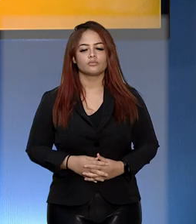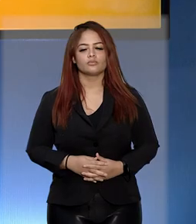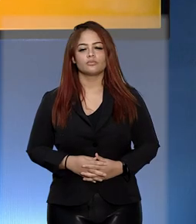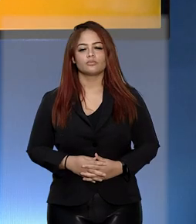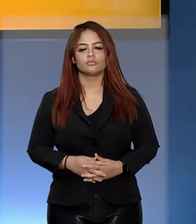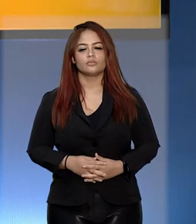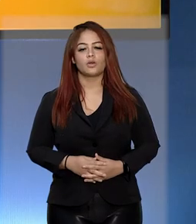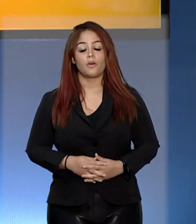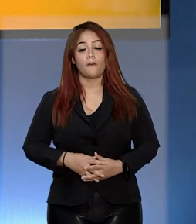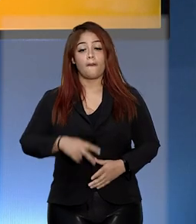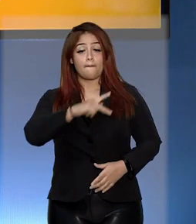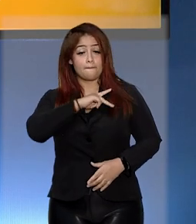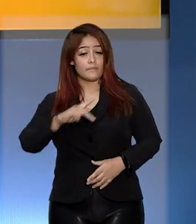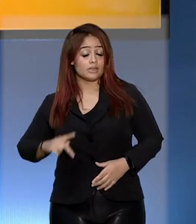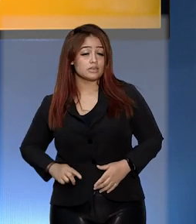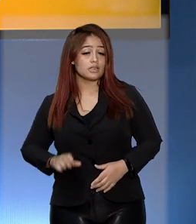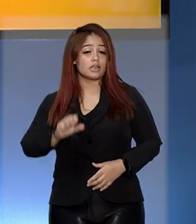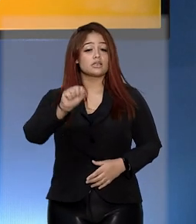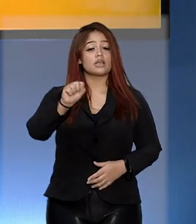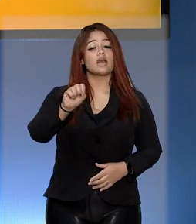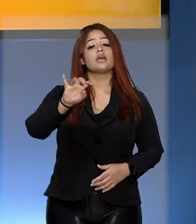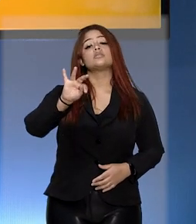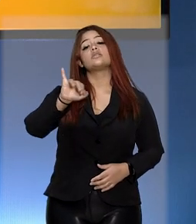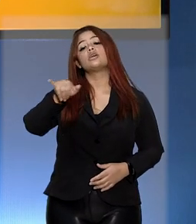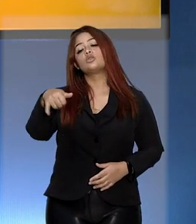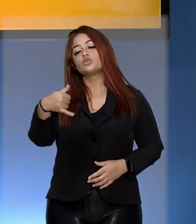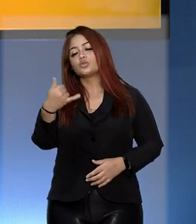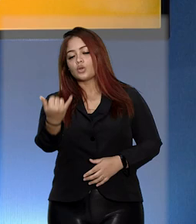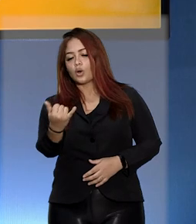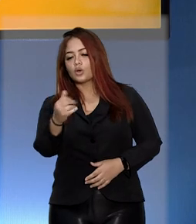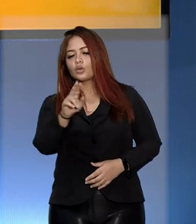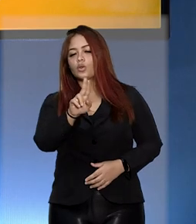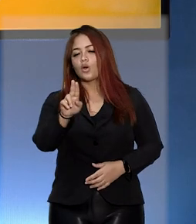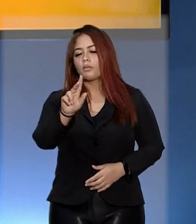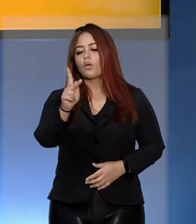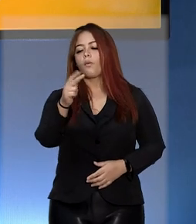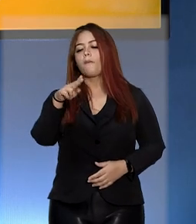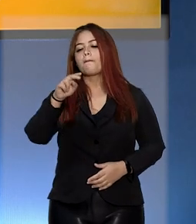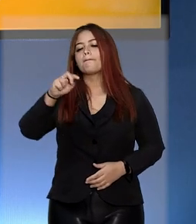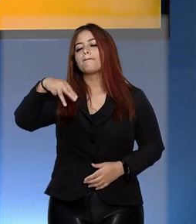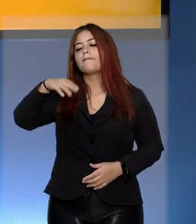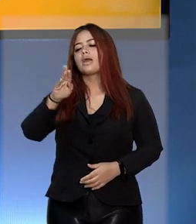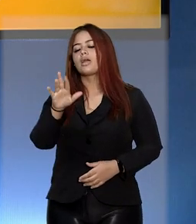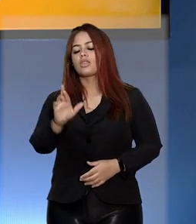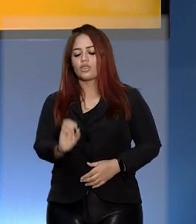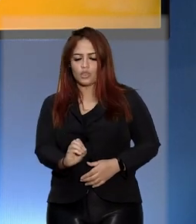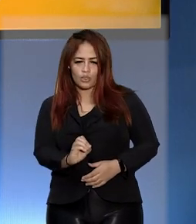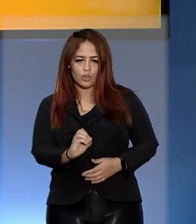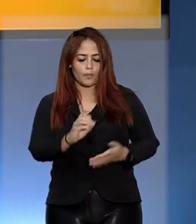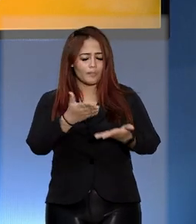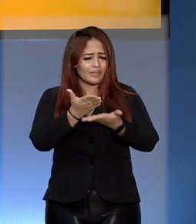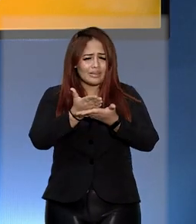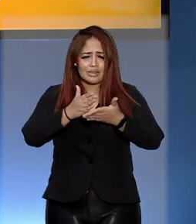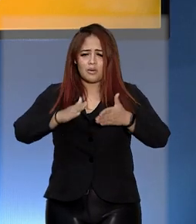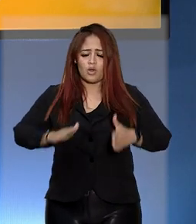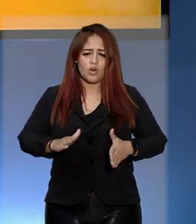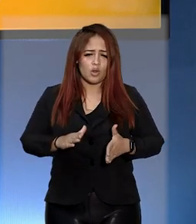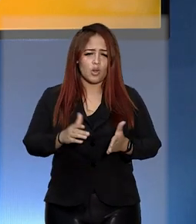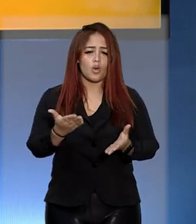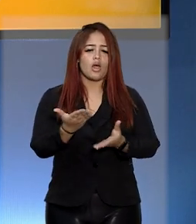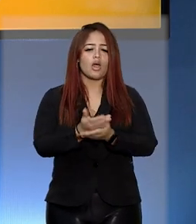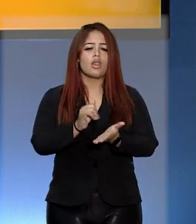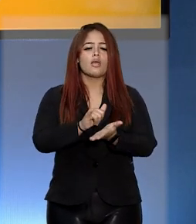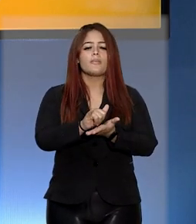O presidente do Superior Tribunal de Justiça, ministro Humberto Martins, suspendeu o liminar de primeiro grau da